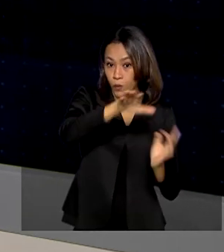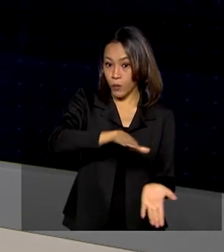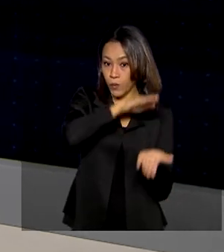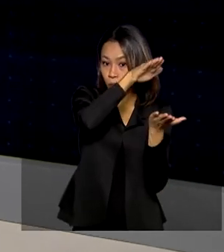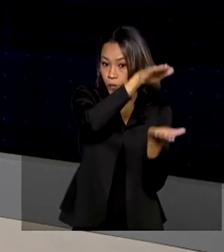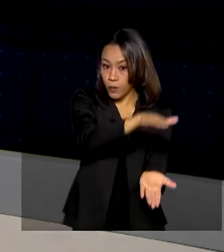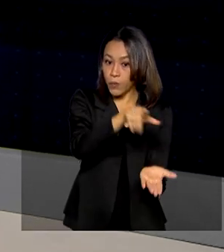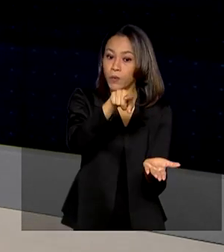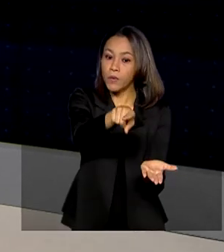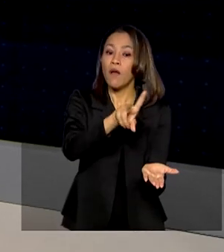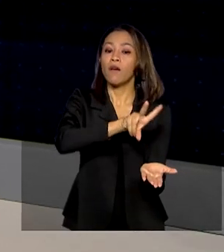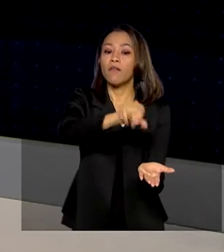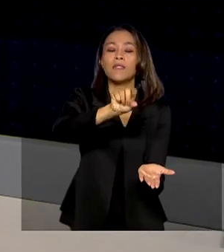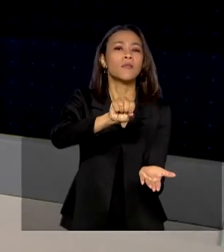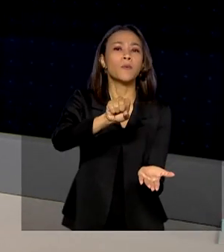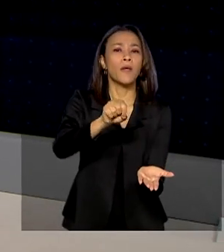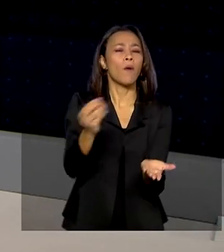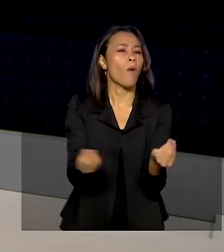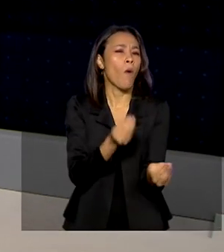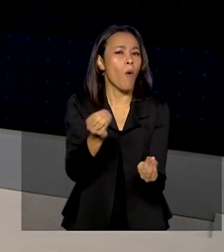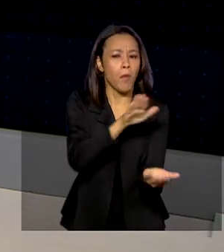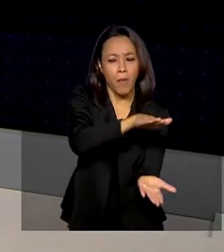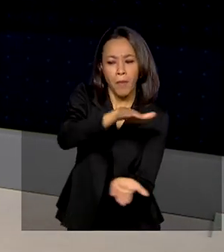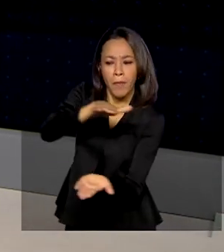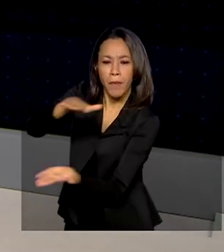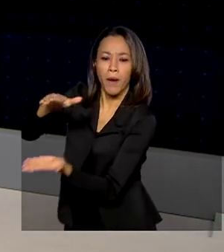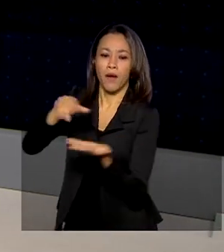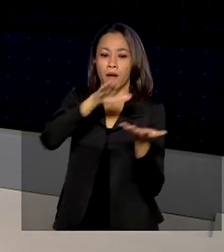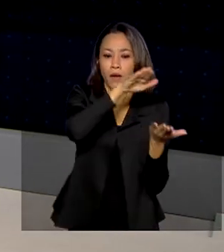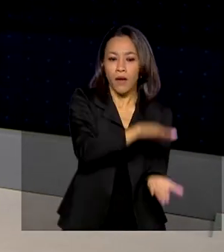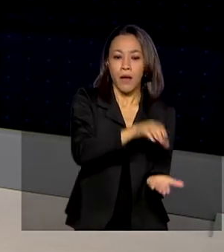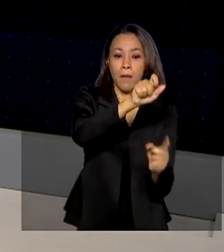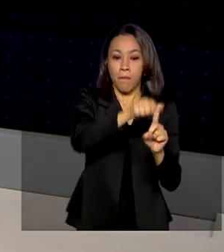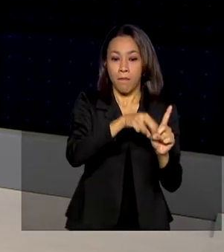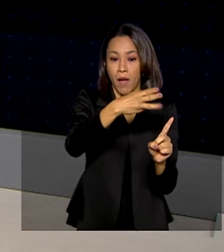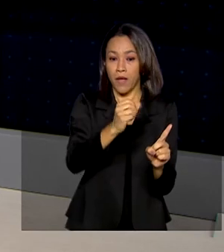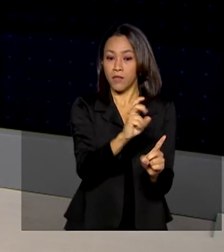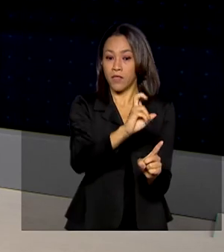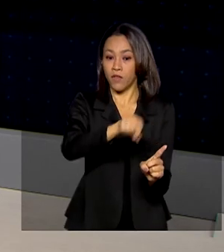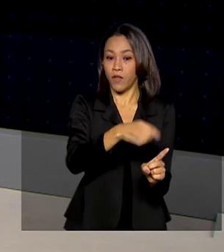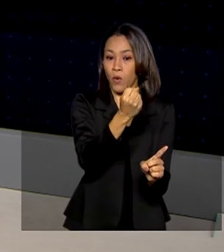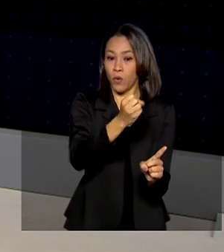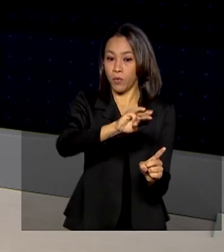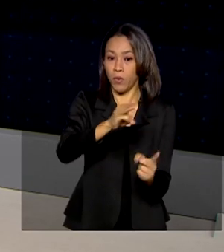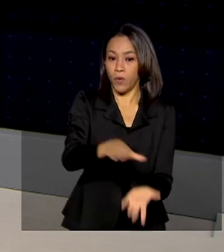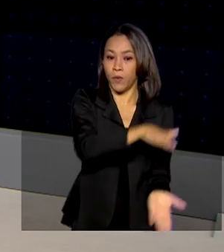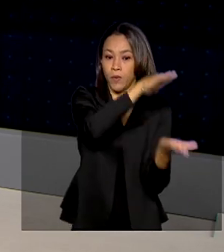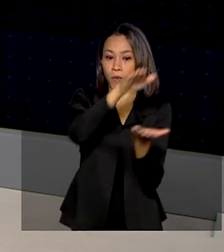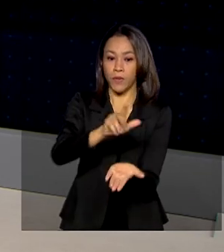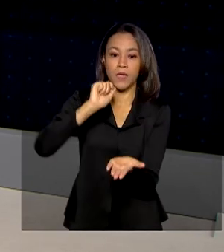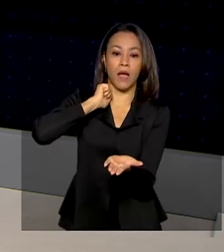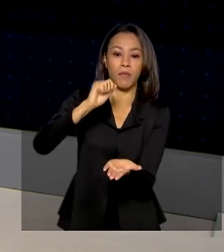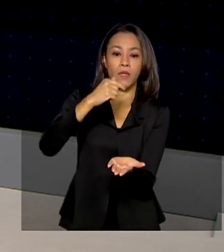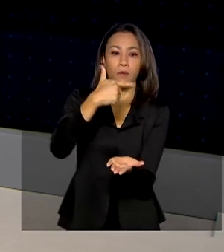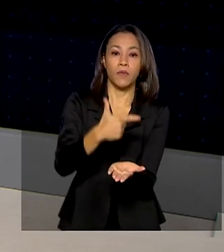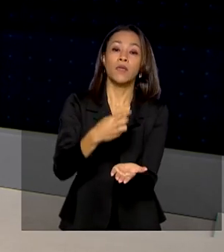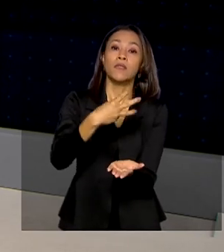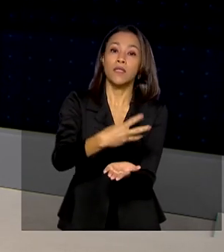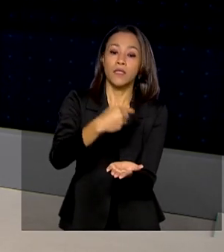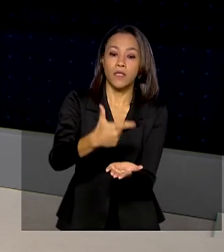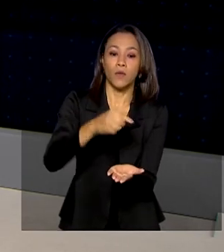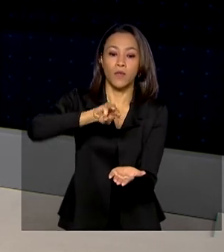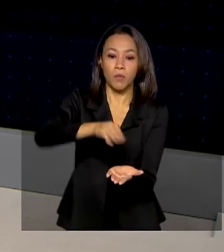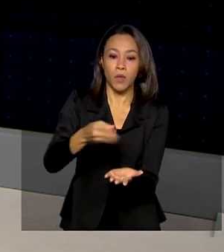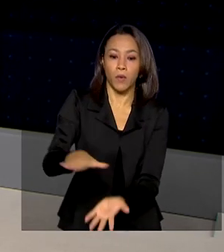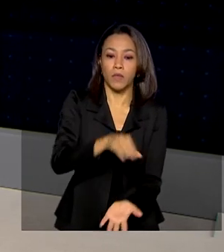,00. R ser entregues assim. Março, R,8 milhões de doses. Abril, R$ 32 milhões. Maio e